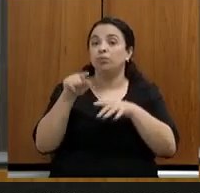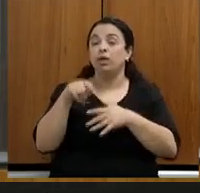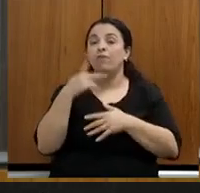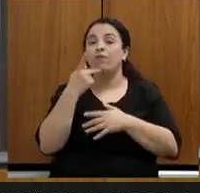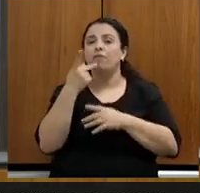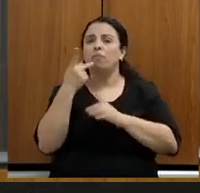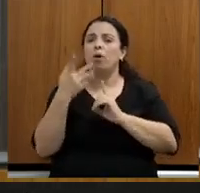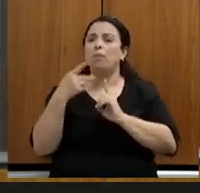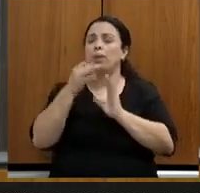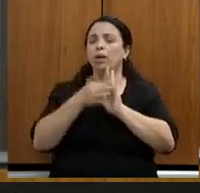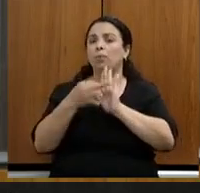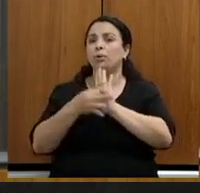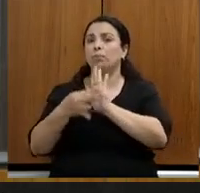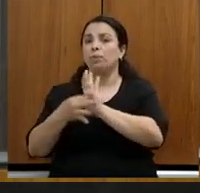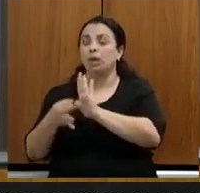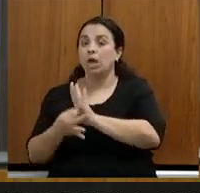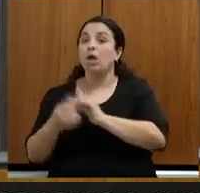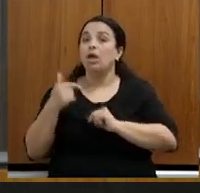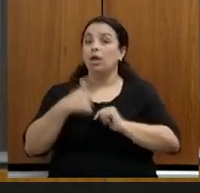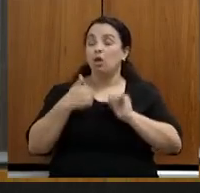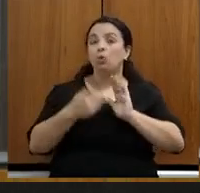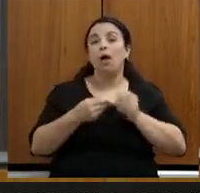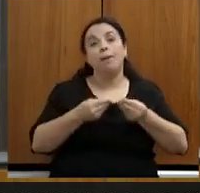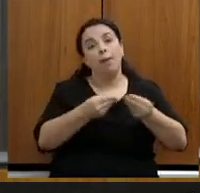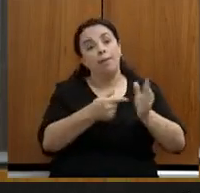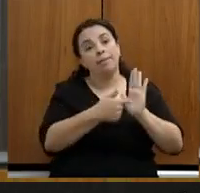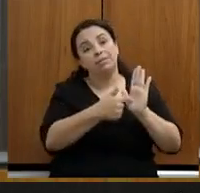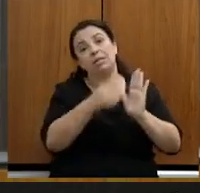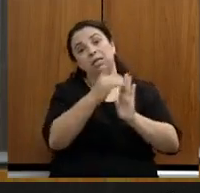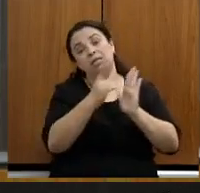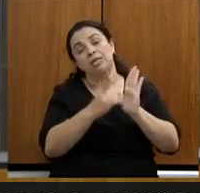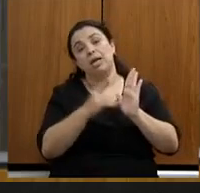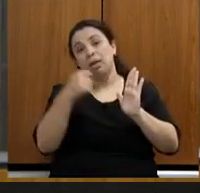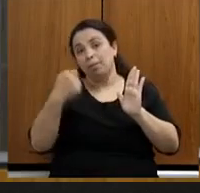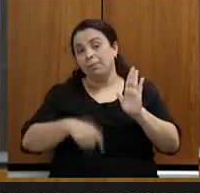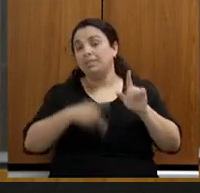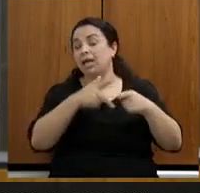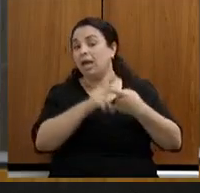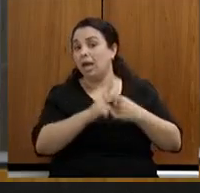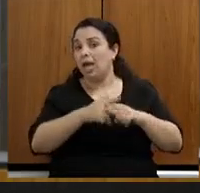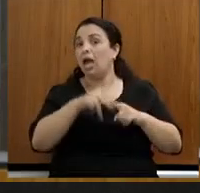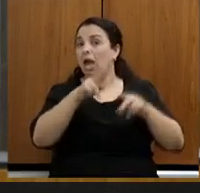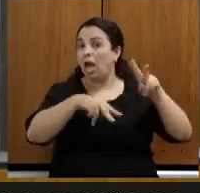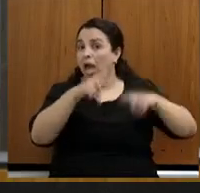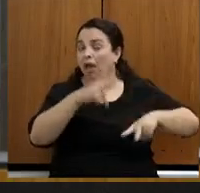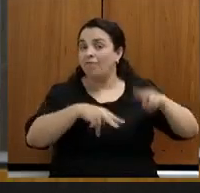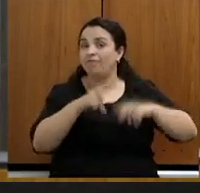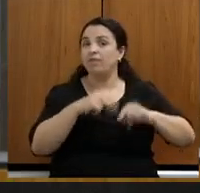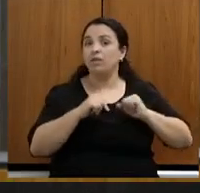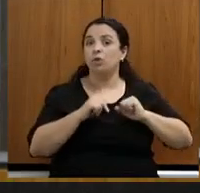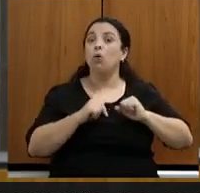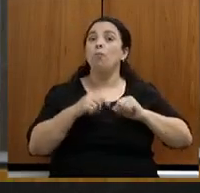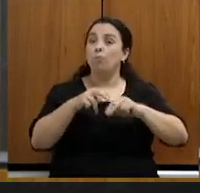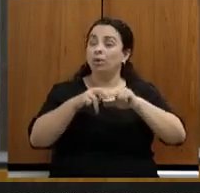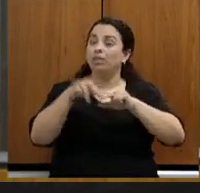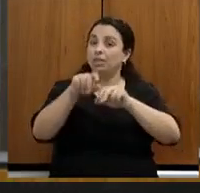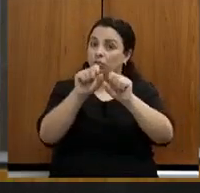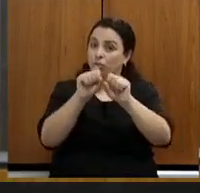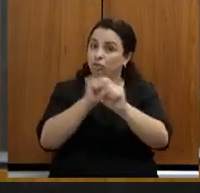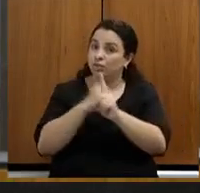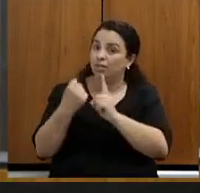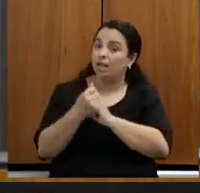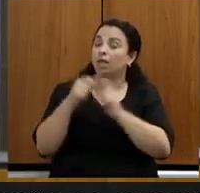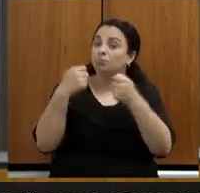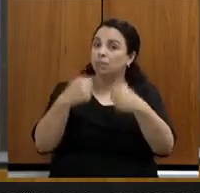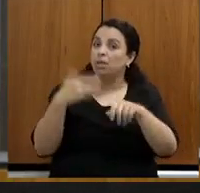Assembleia Fiscaliza, esse decreto precisa ser revisto, de modo que a sociedade não diminua sua participação e de